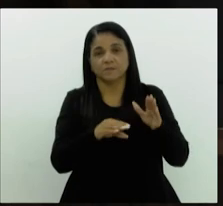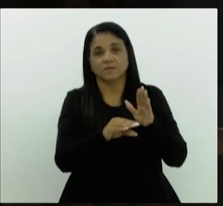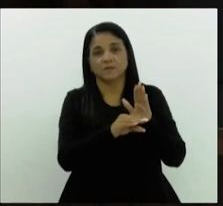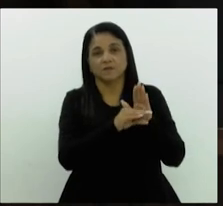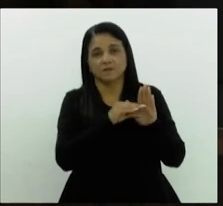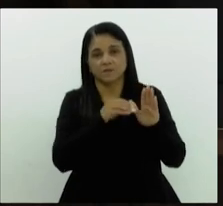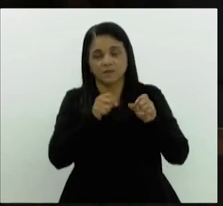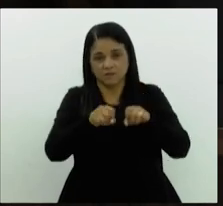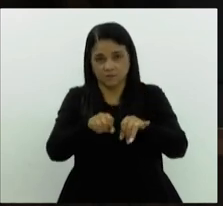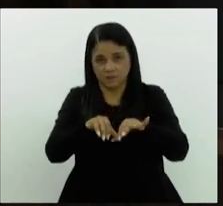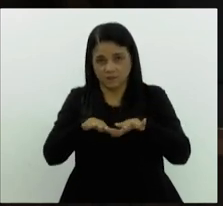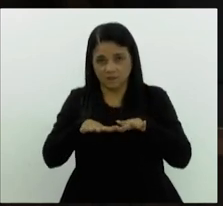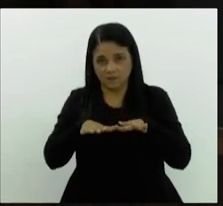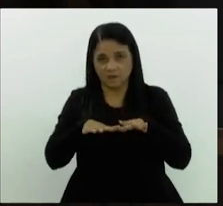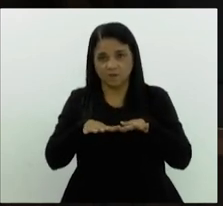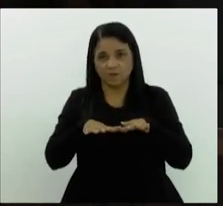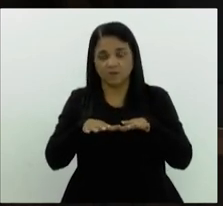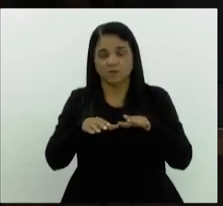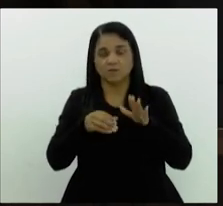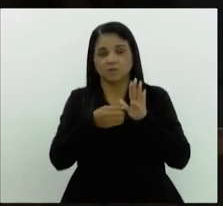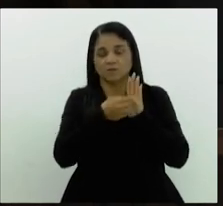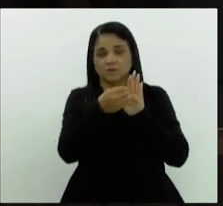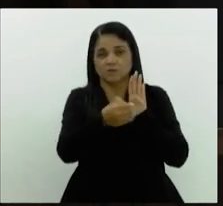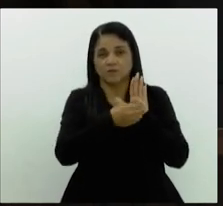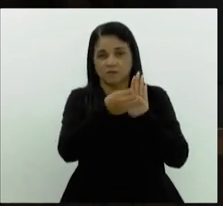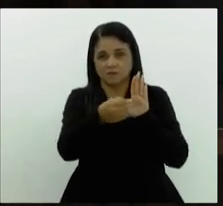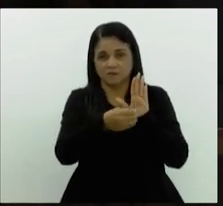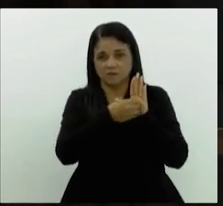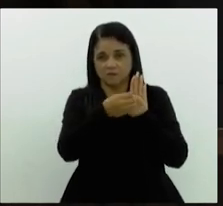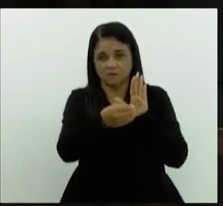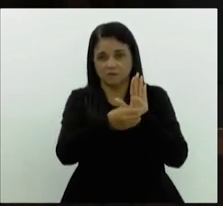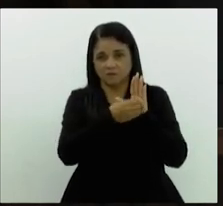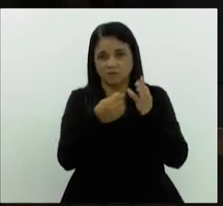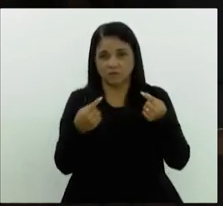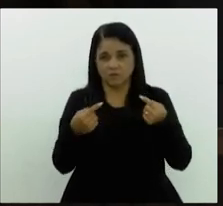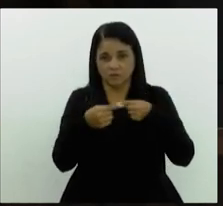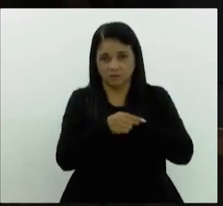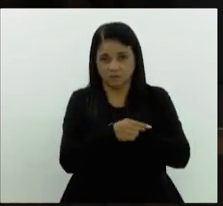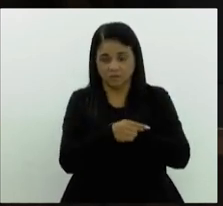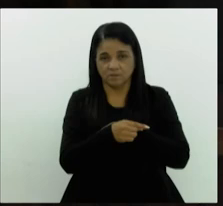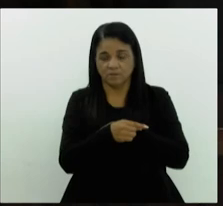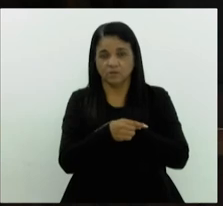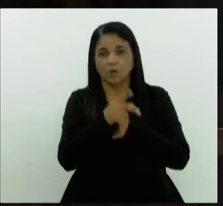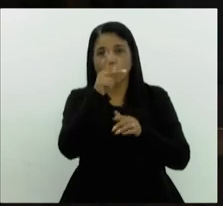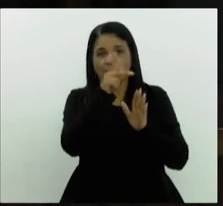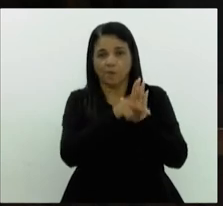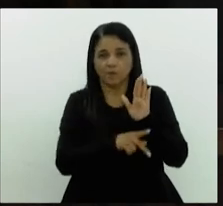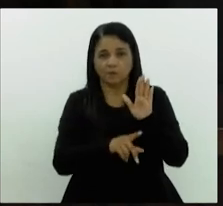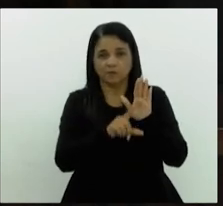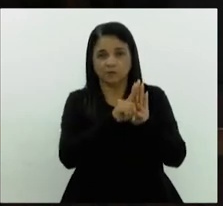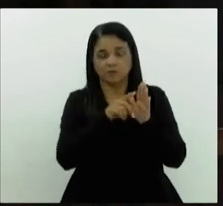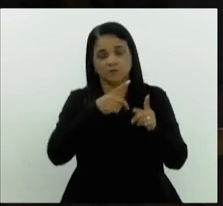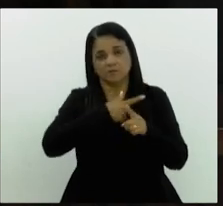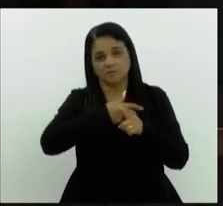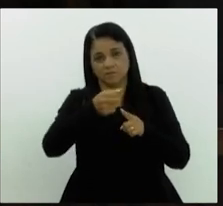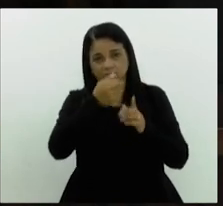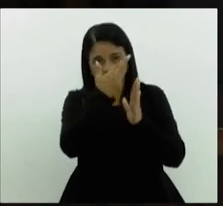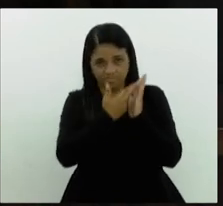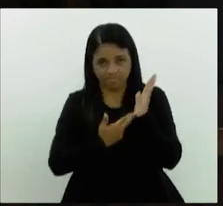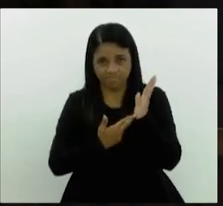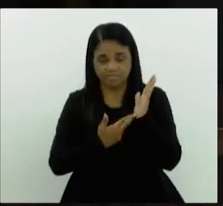plenário com todos os pareceres contrários. o projeto vai à redação do vencido